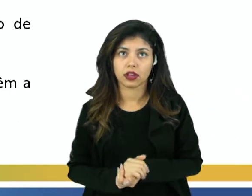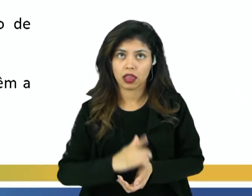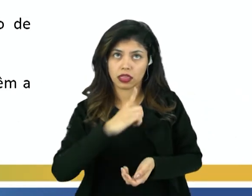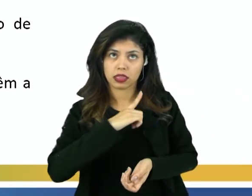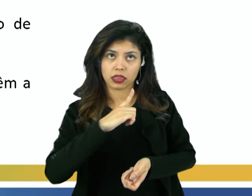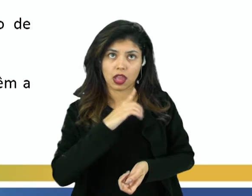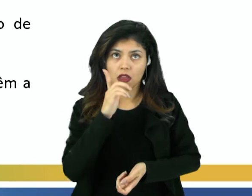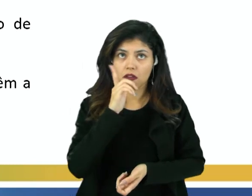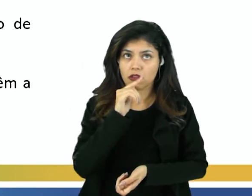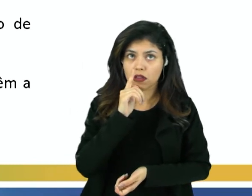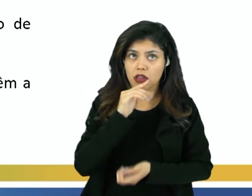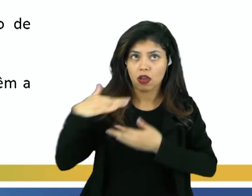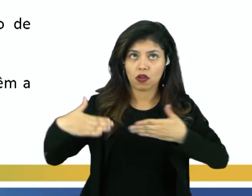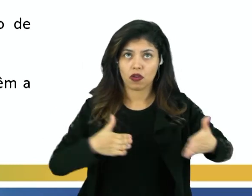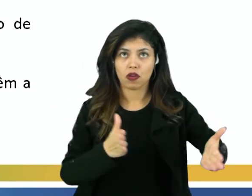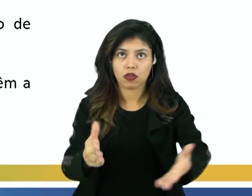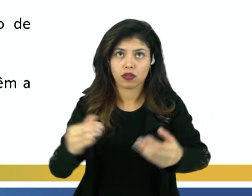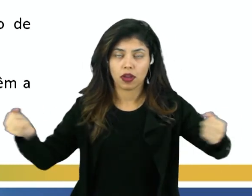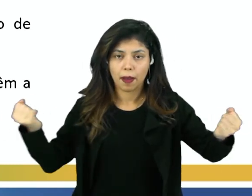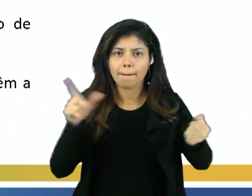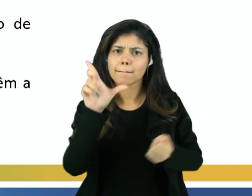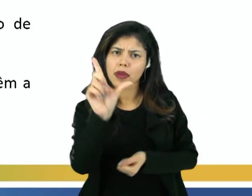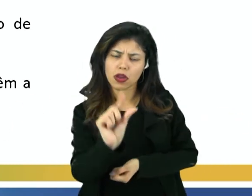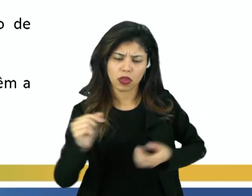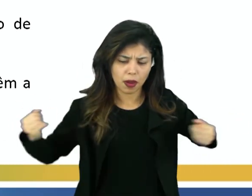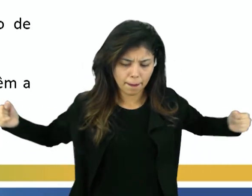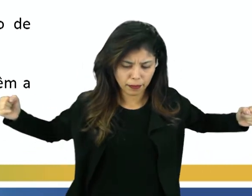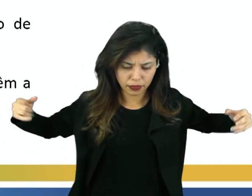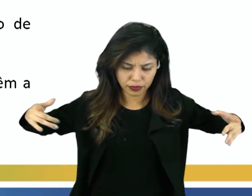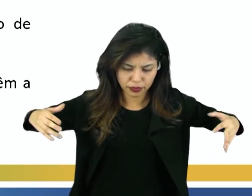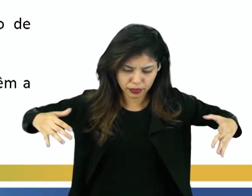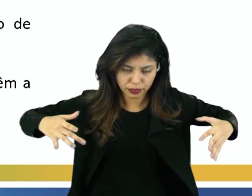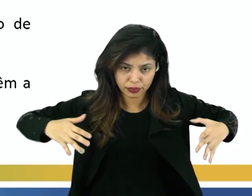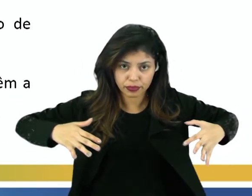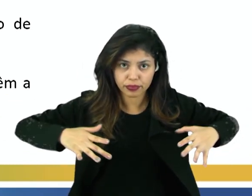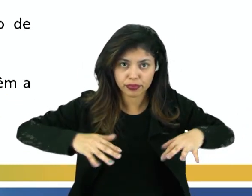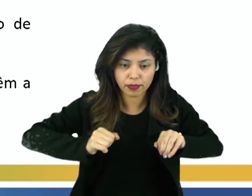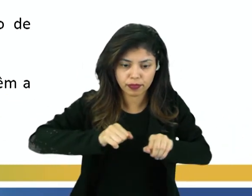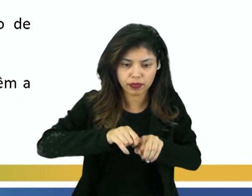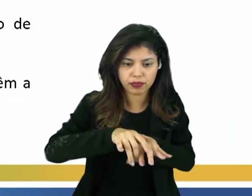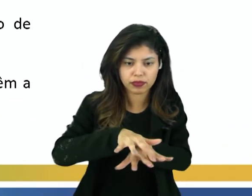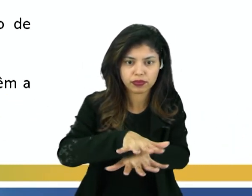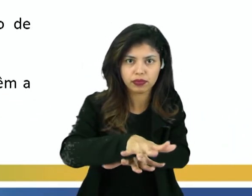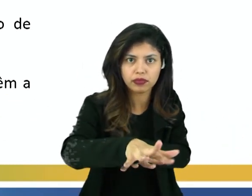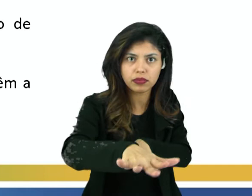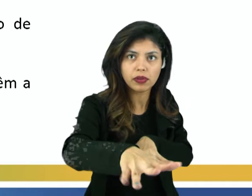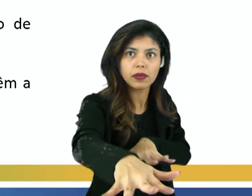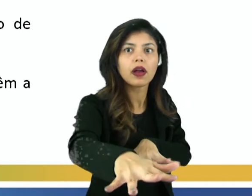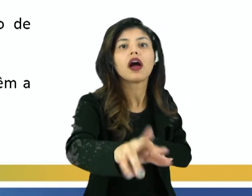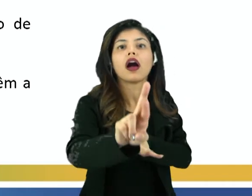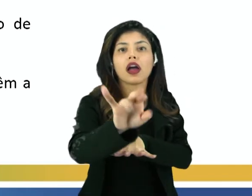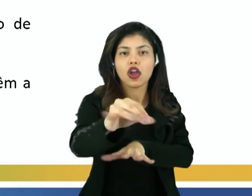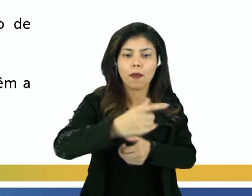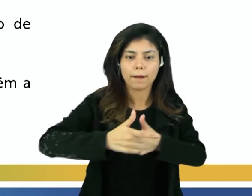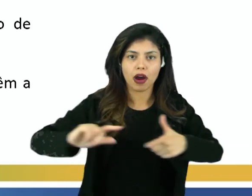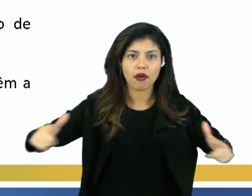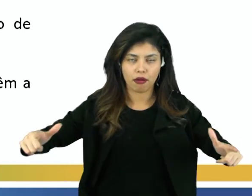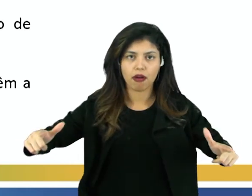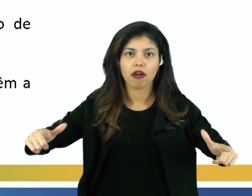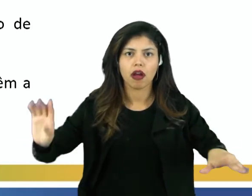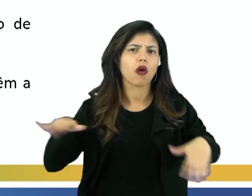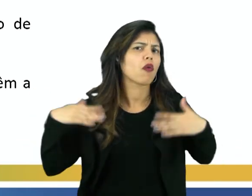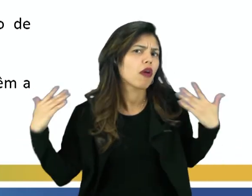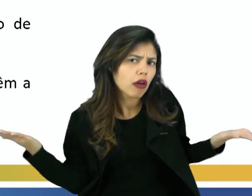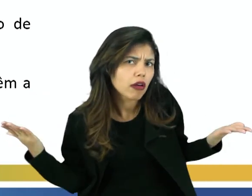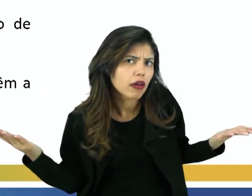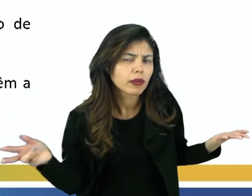consistem nos rios menores que desagam no rio principal e tem a função de abastecer esse rio maior. E